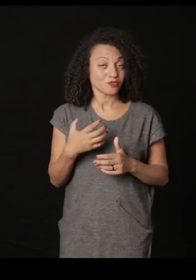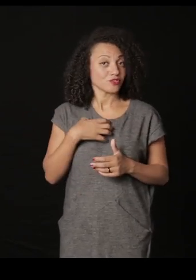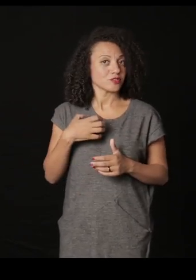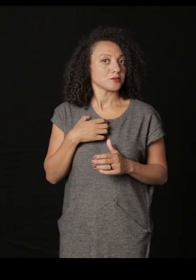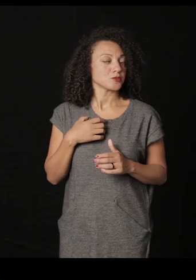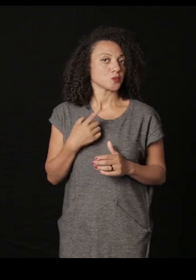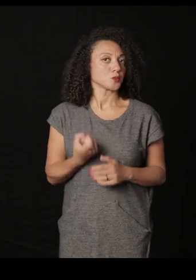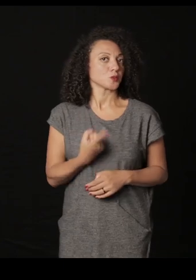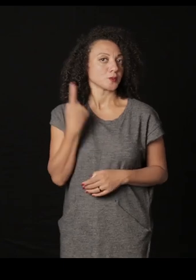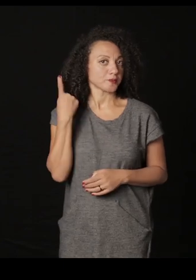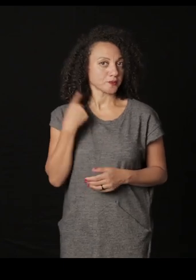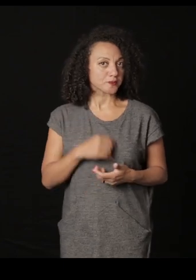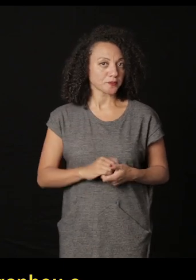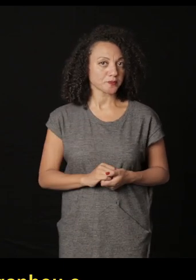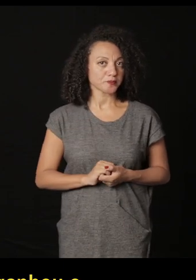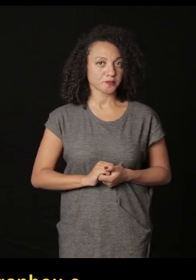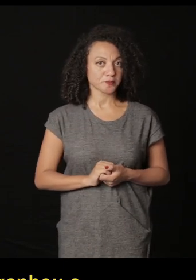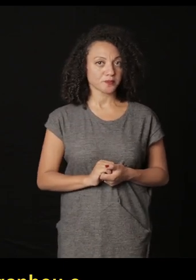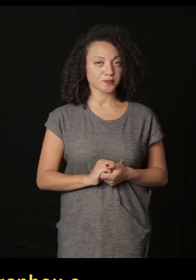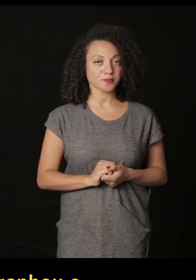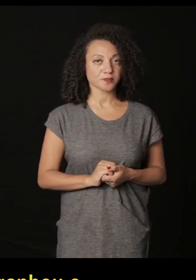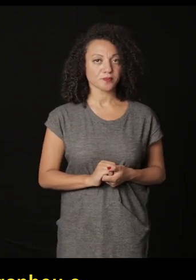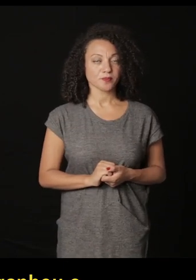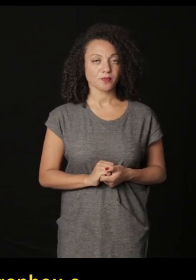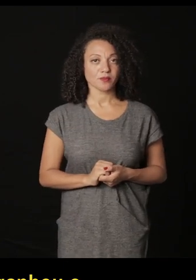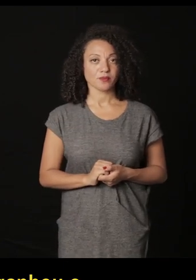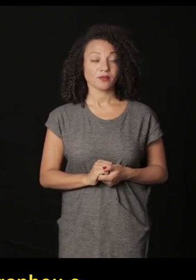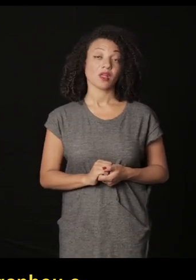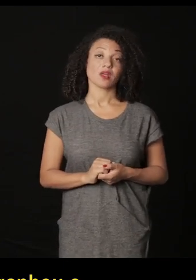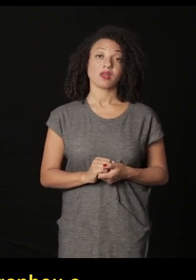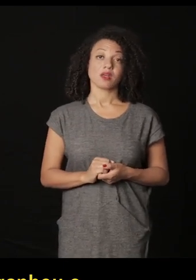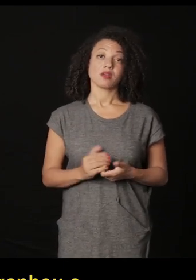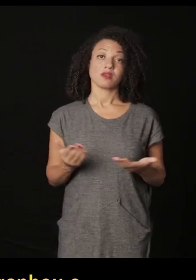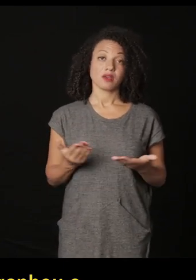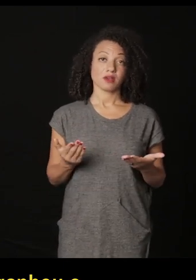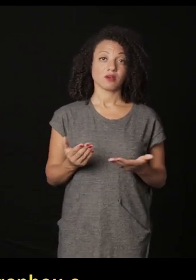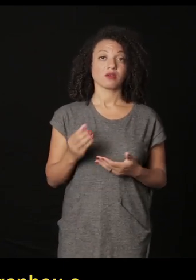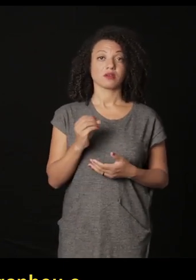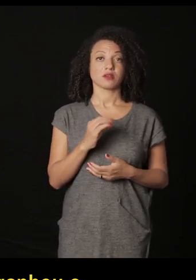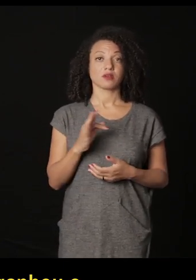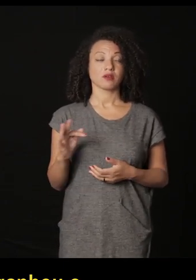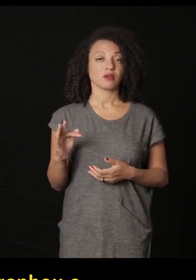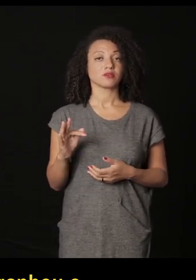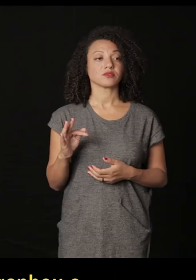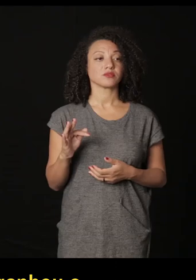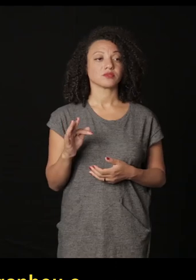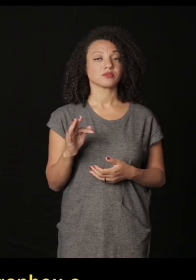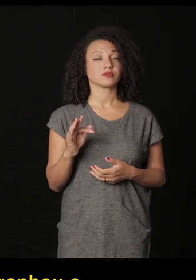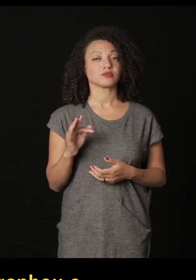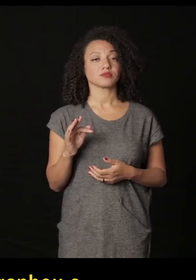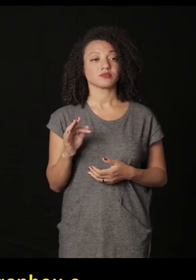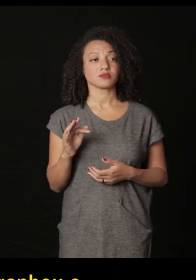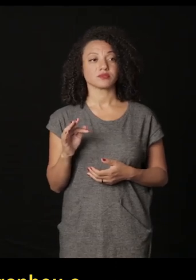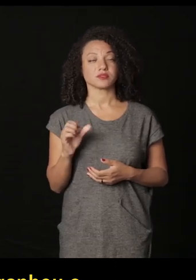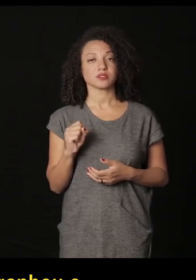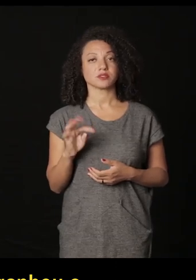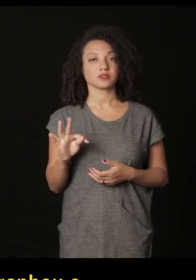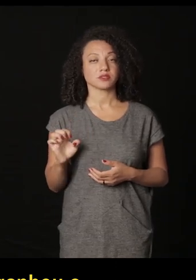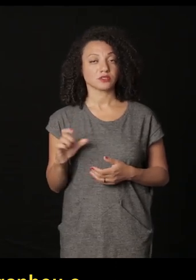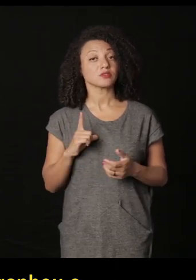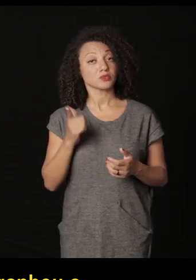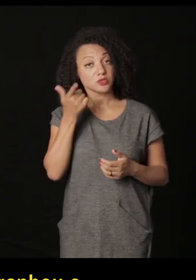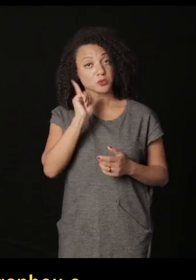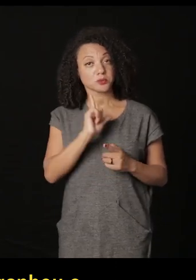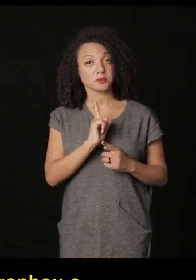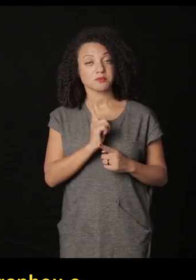peculiar e aqui a versão offset dele que ganhou o prêmio